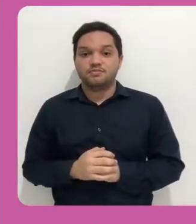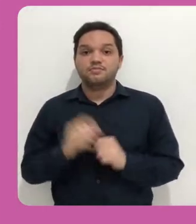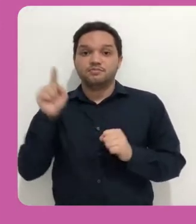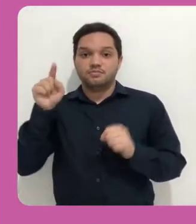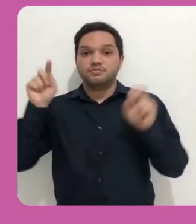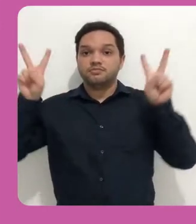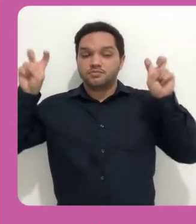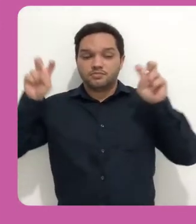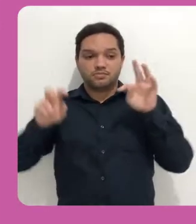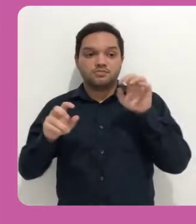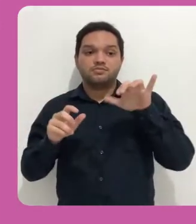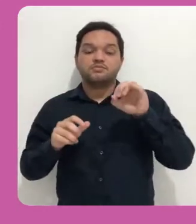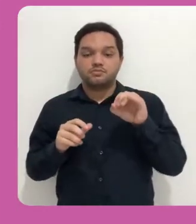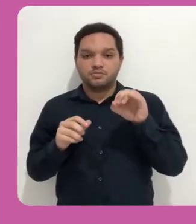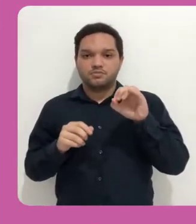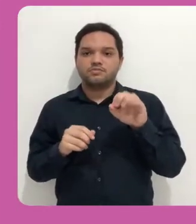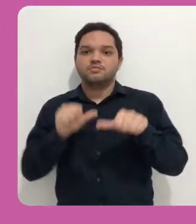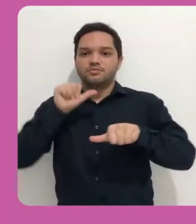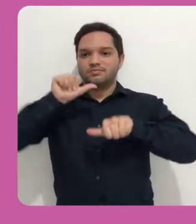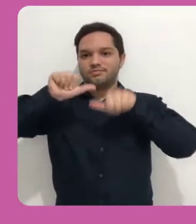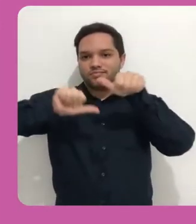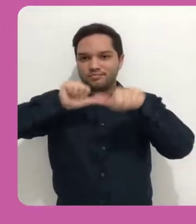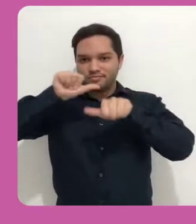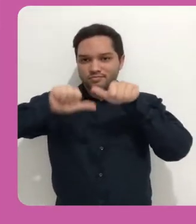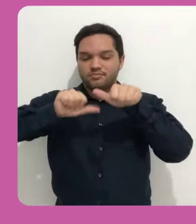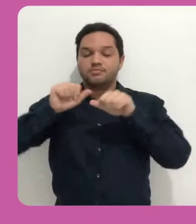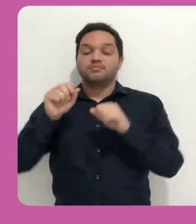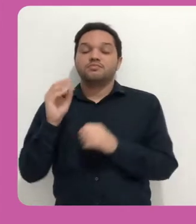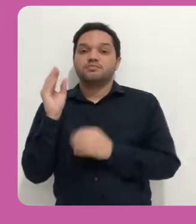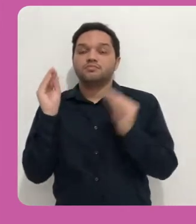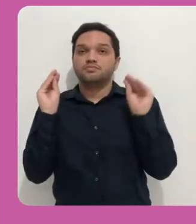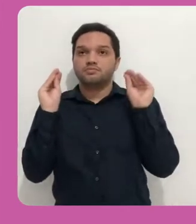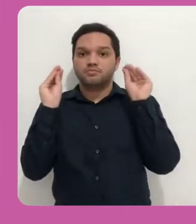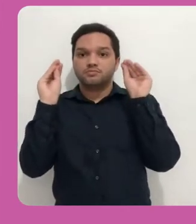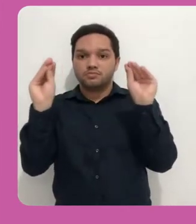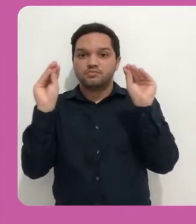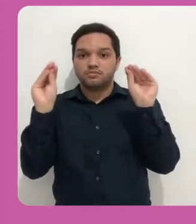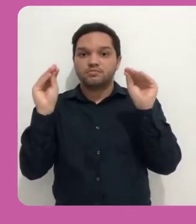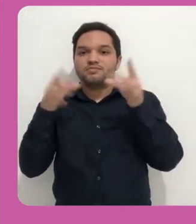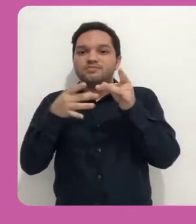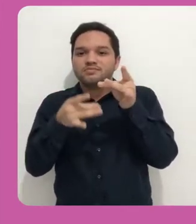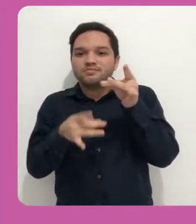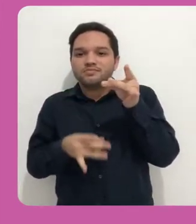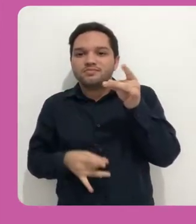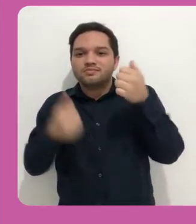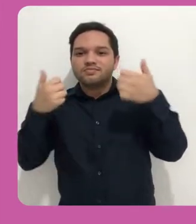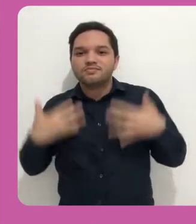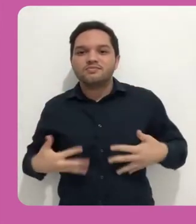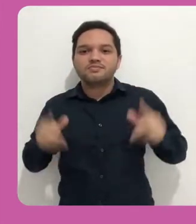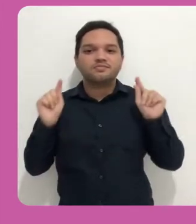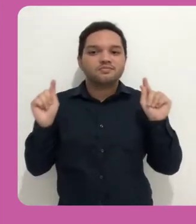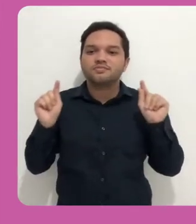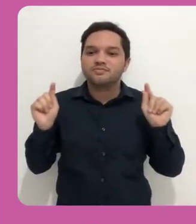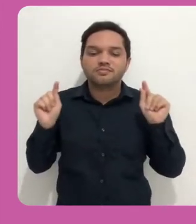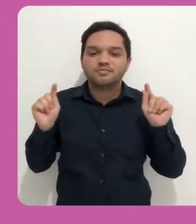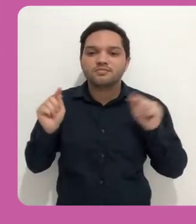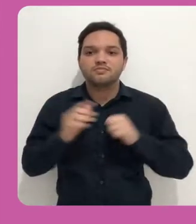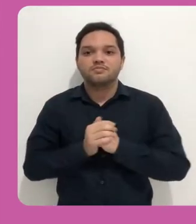tópico, você edita esse seu tópico e coloca a descrição do tópico,